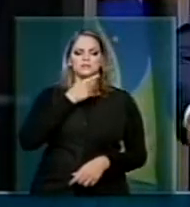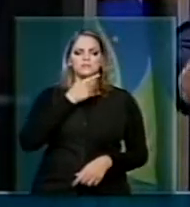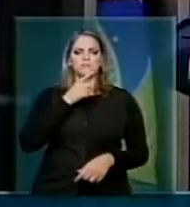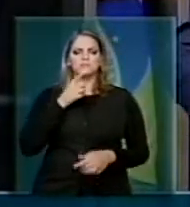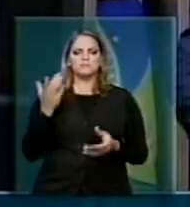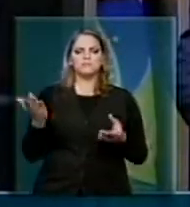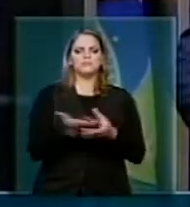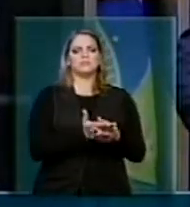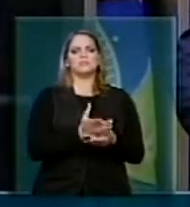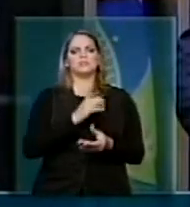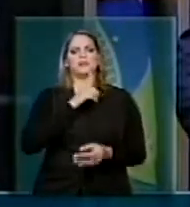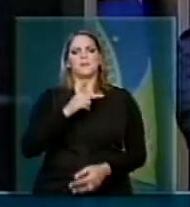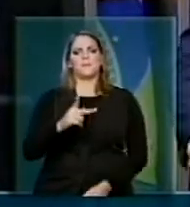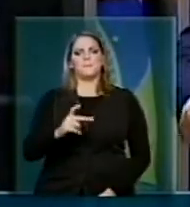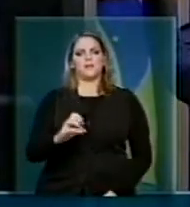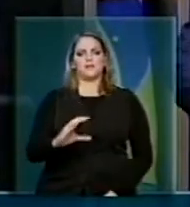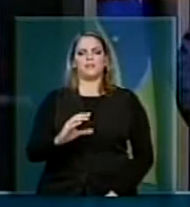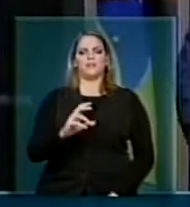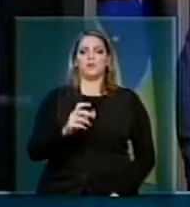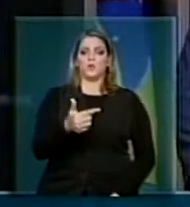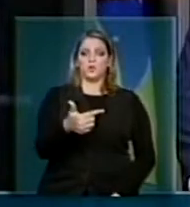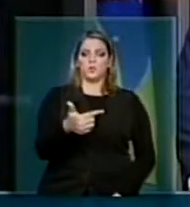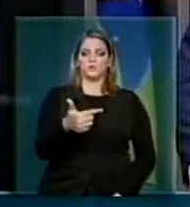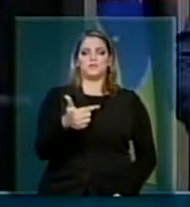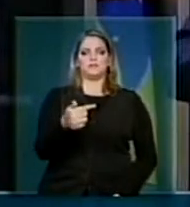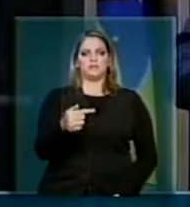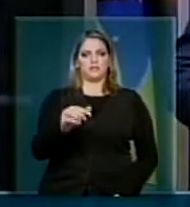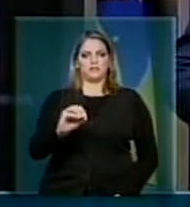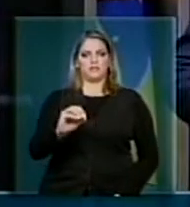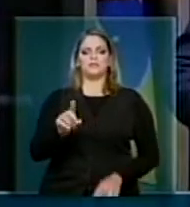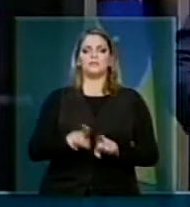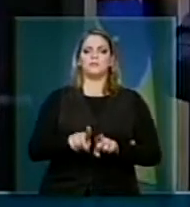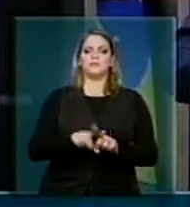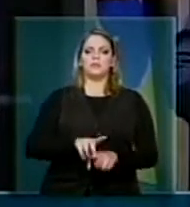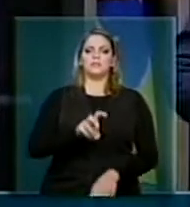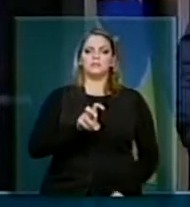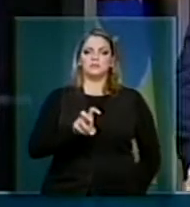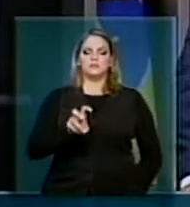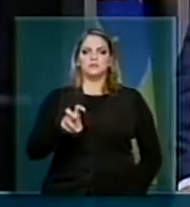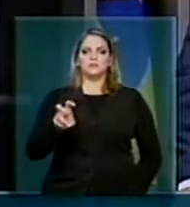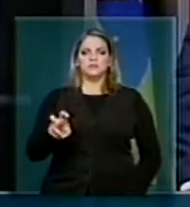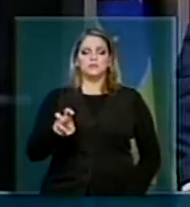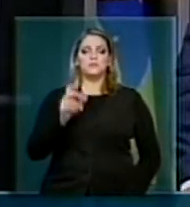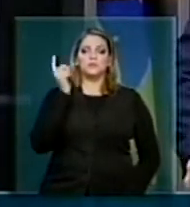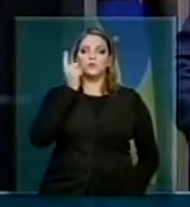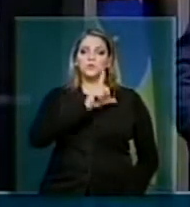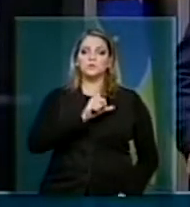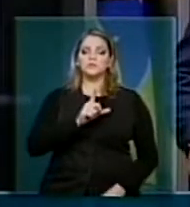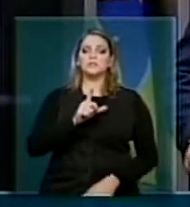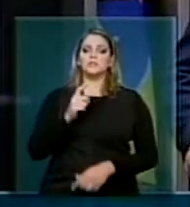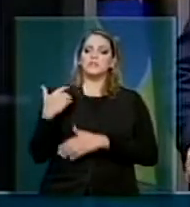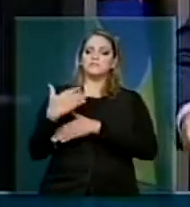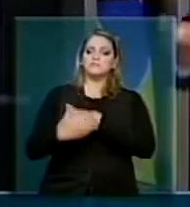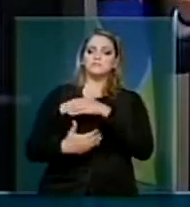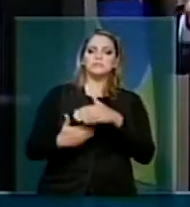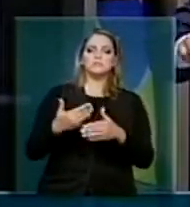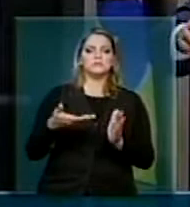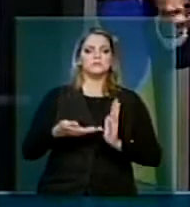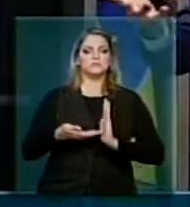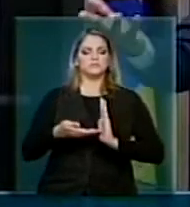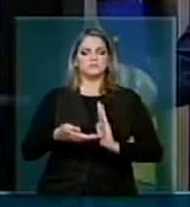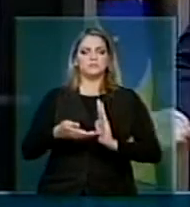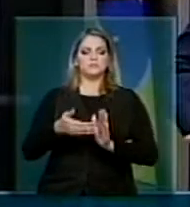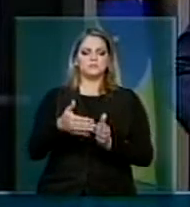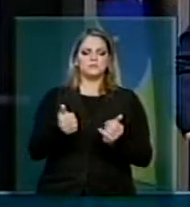requerimento, tanto para a PEC 270, quanto para a PEC 55, para que ela se tramite com urgência. Estamos